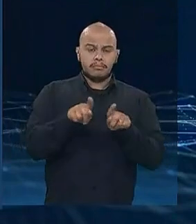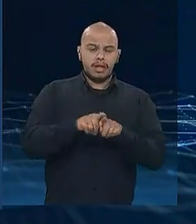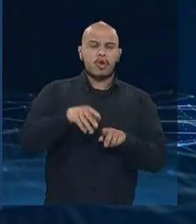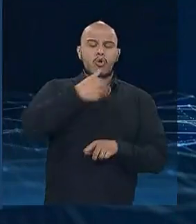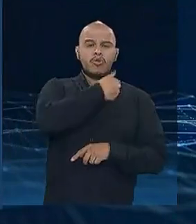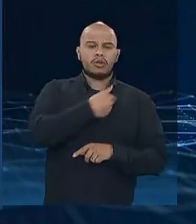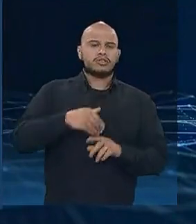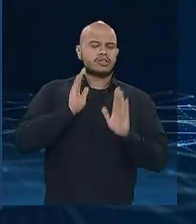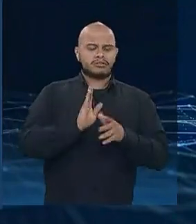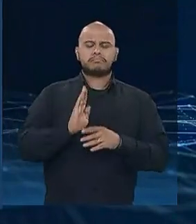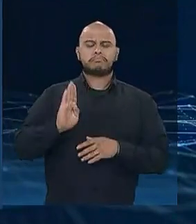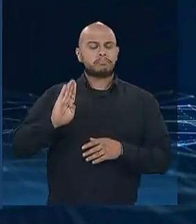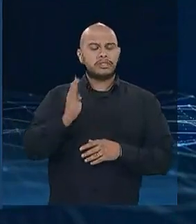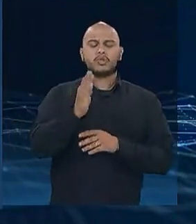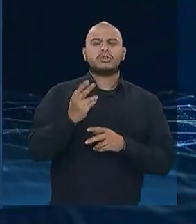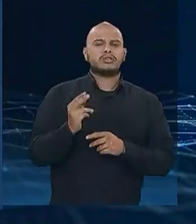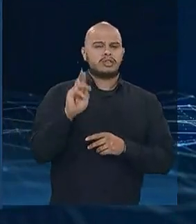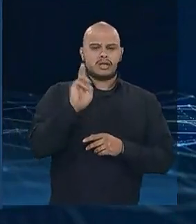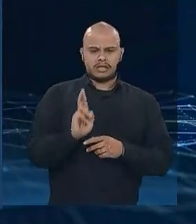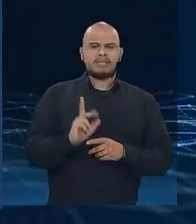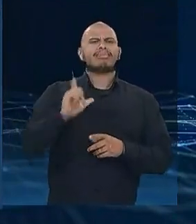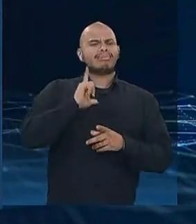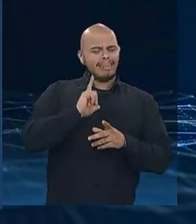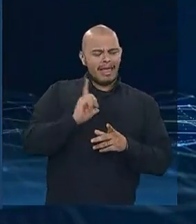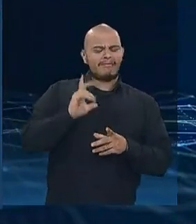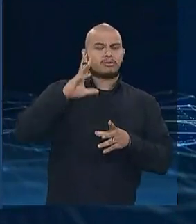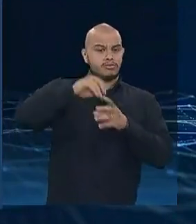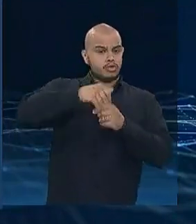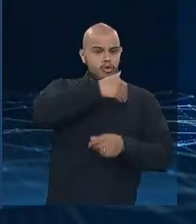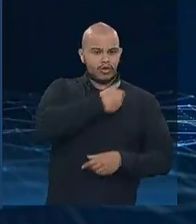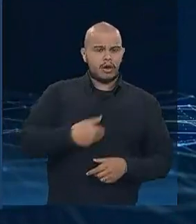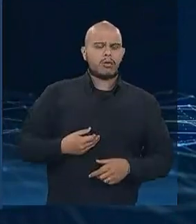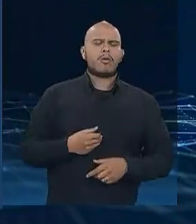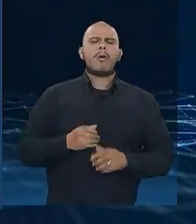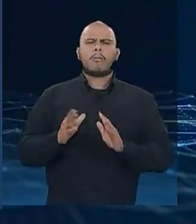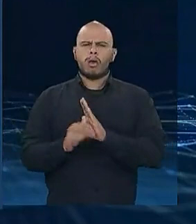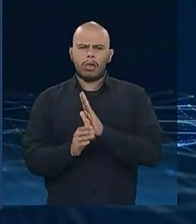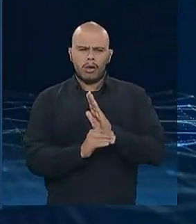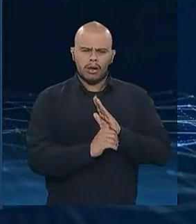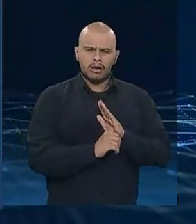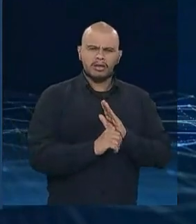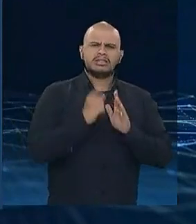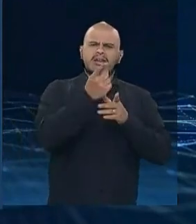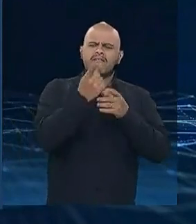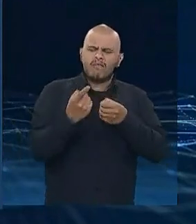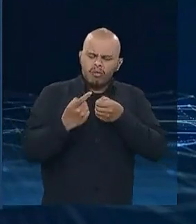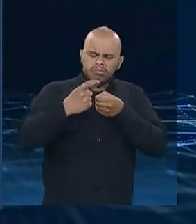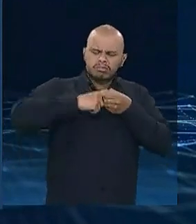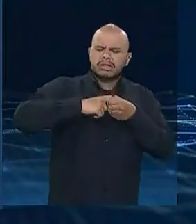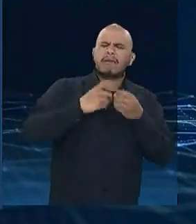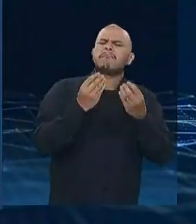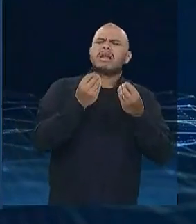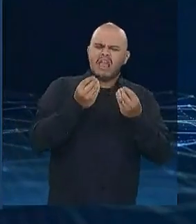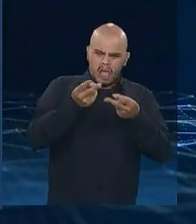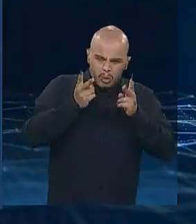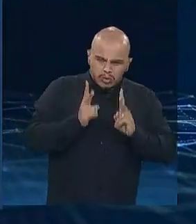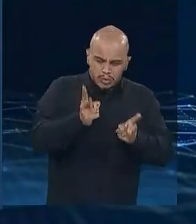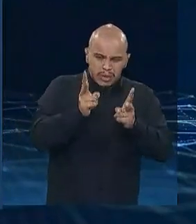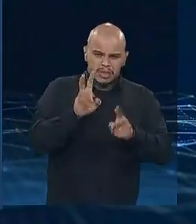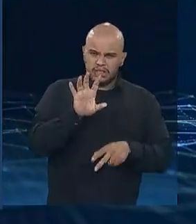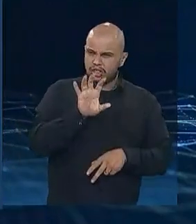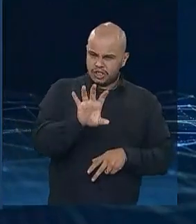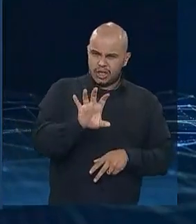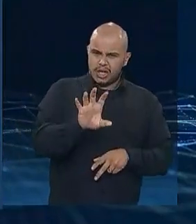bilhões de reais. Ou seja, corrupção houve. O presidente Lula, o senhor quer votar o poder para quê? Para continuar fazendo a mesma coisa